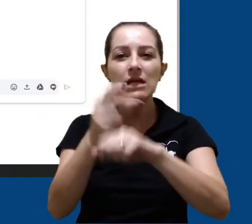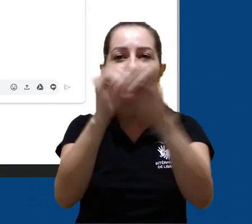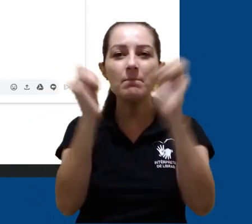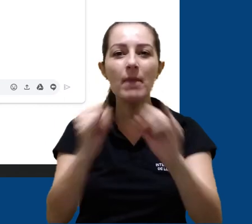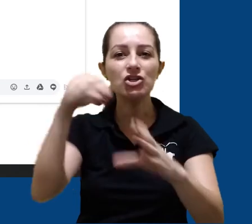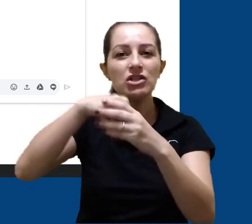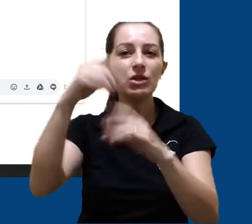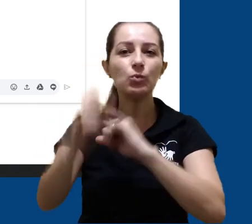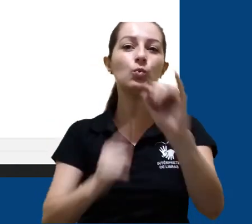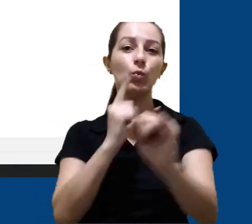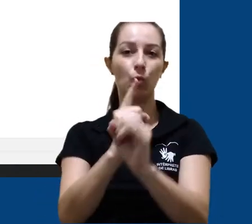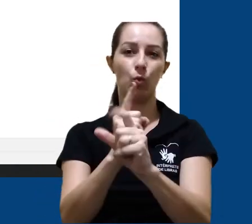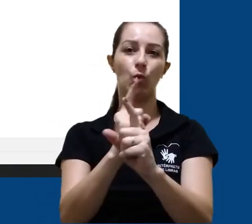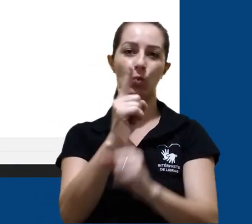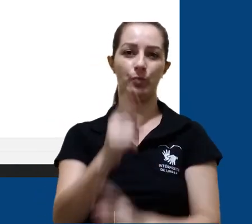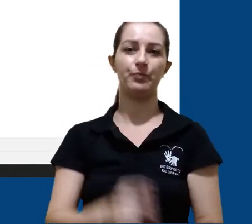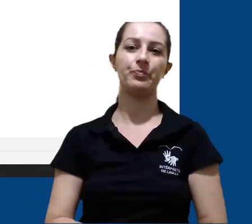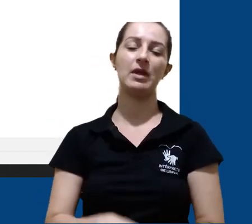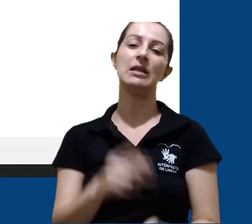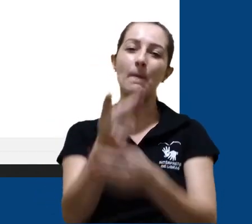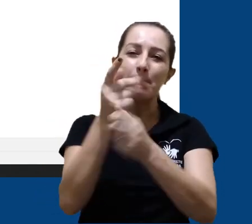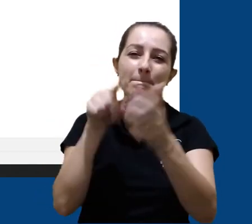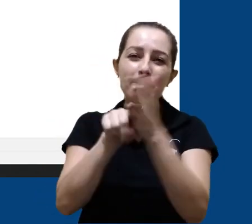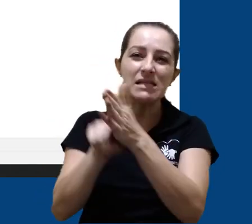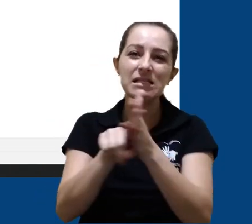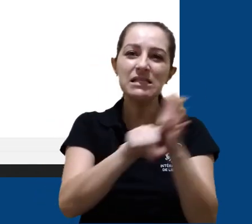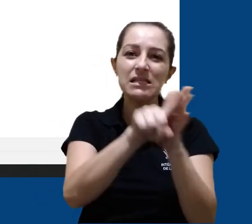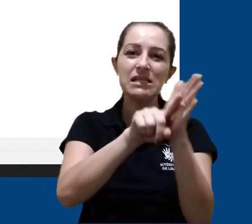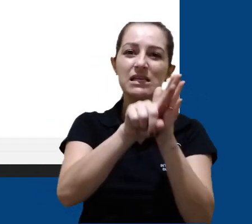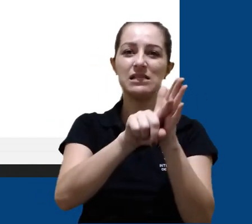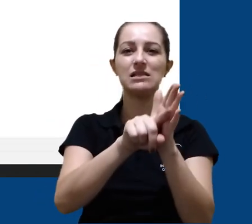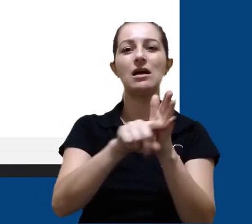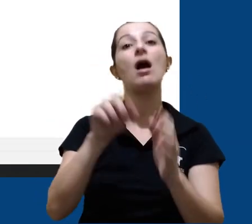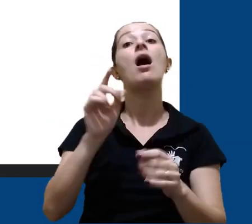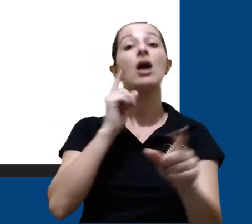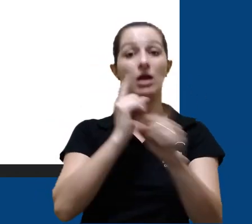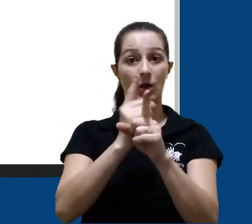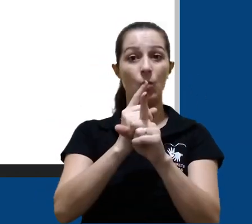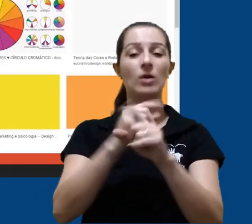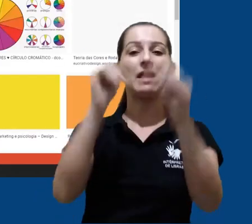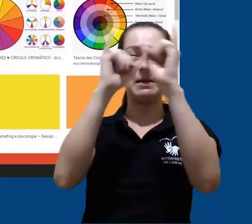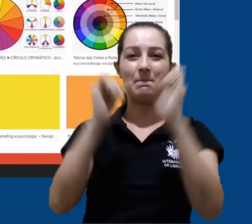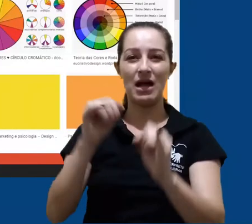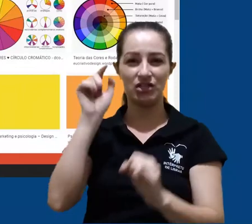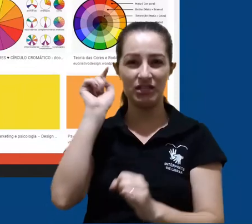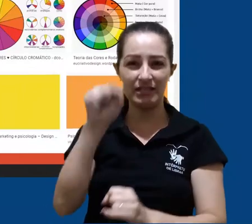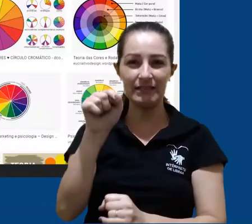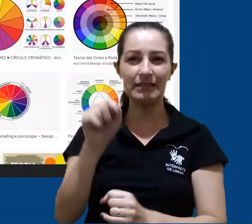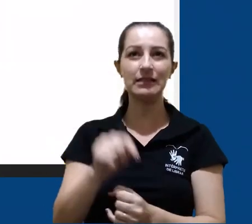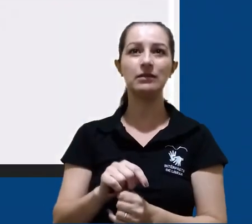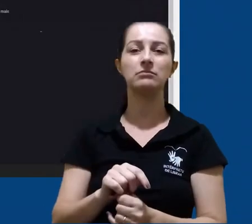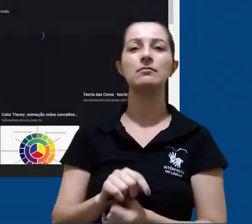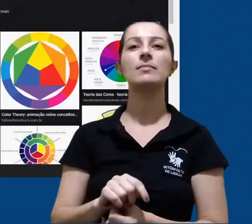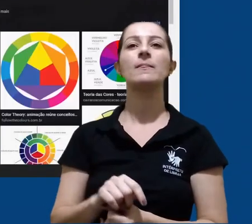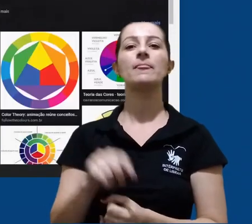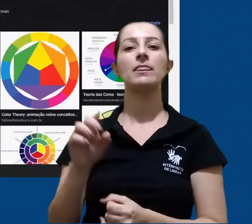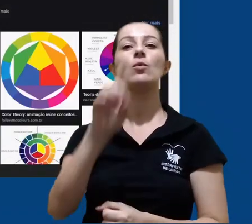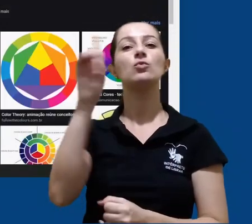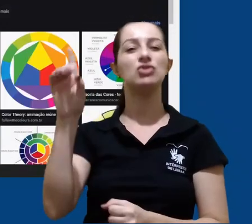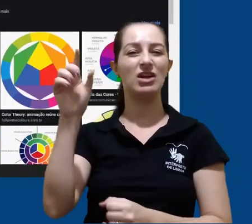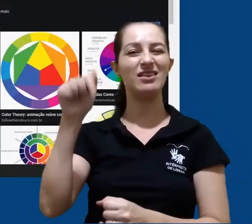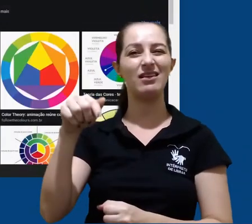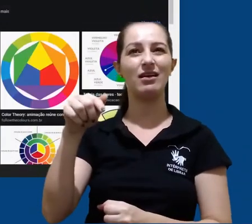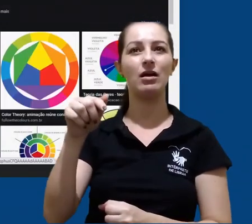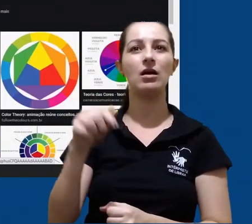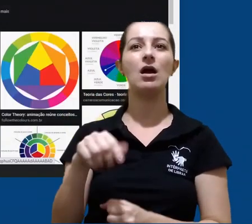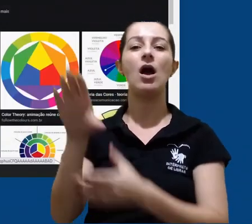de imagem no Google. Para isso, você faz a sua pesquisa, clica em uma imagem e, em seguida, clicando com